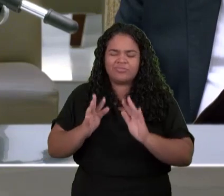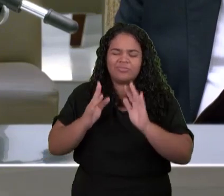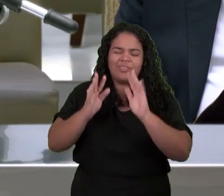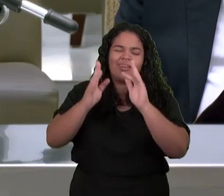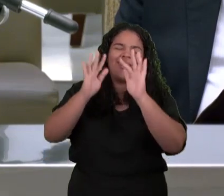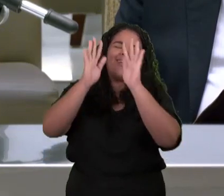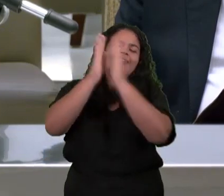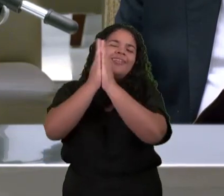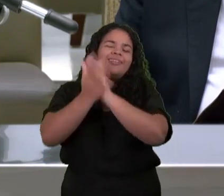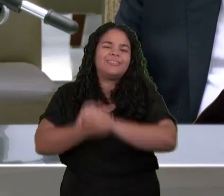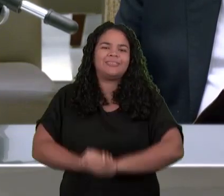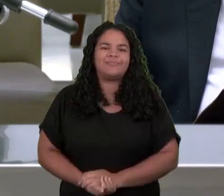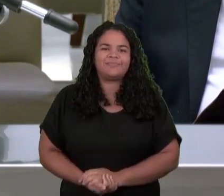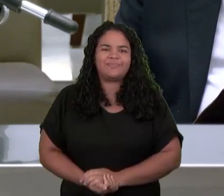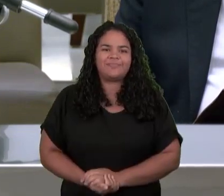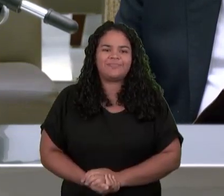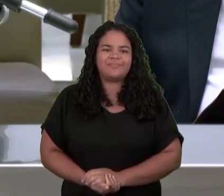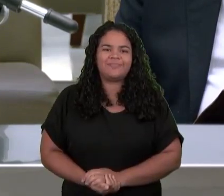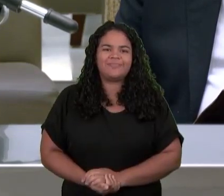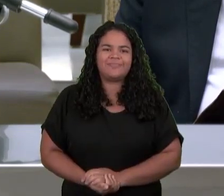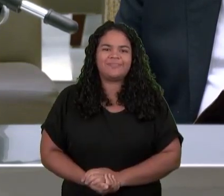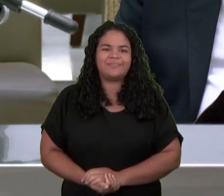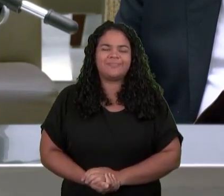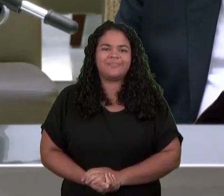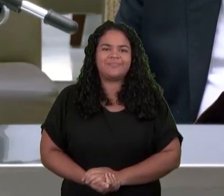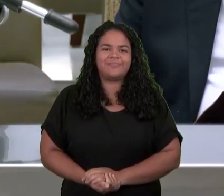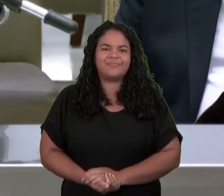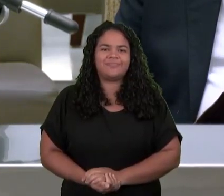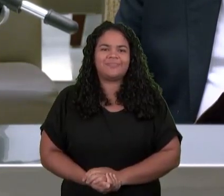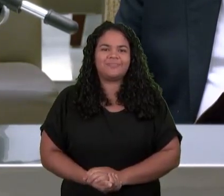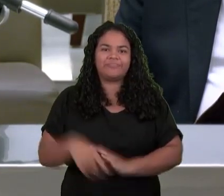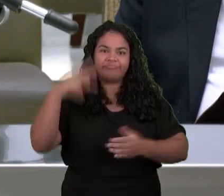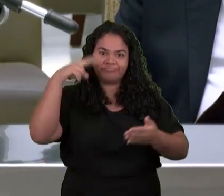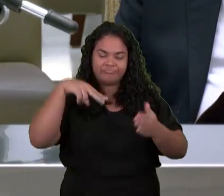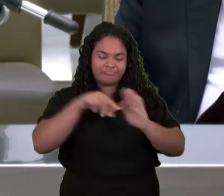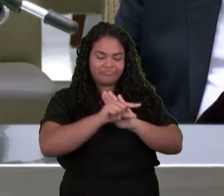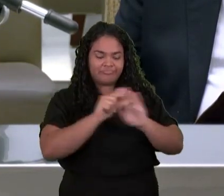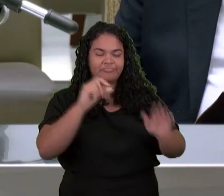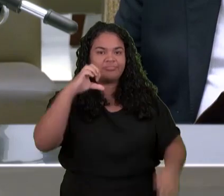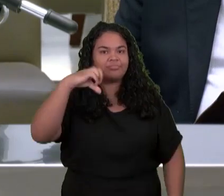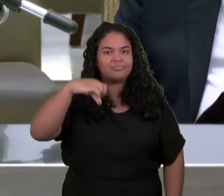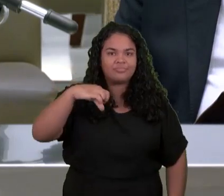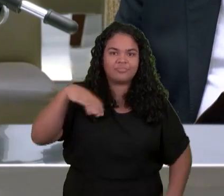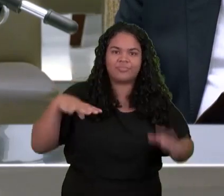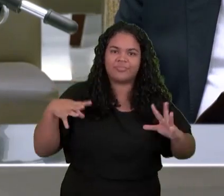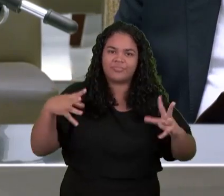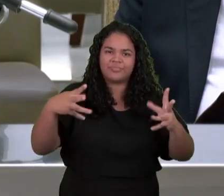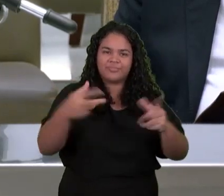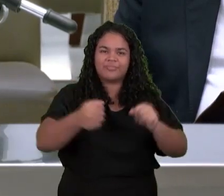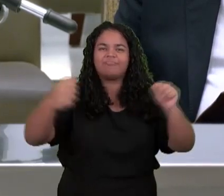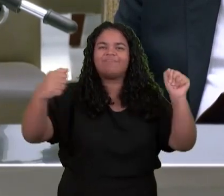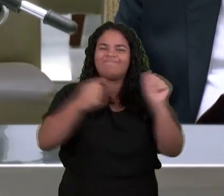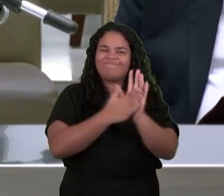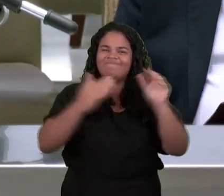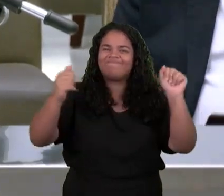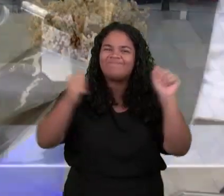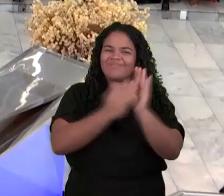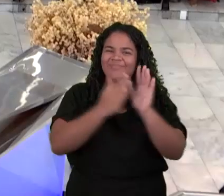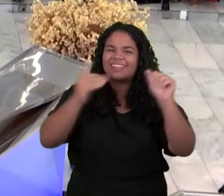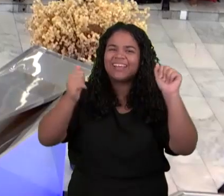orações Dos santos Veja o que diz O versículo 9 E cantavam E